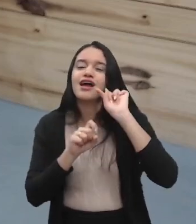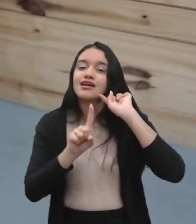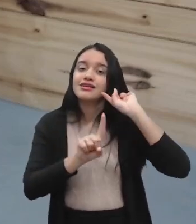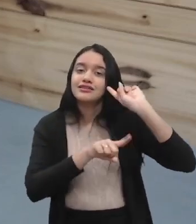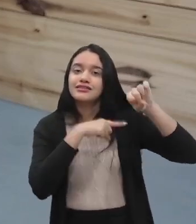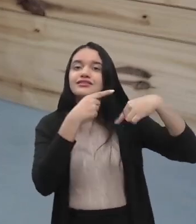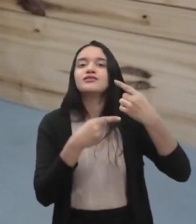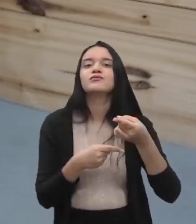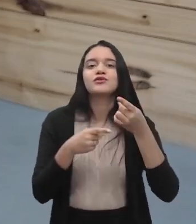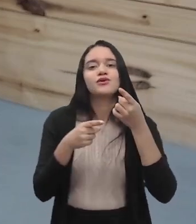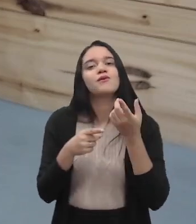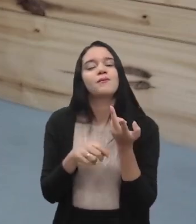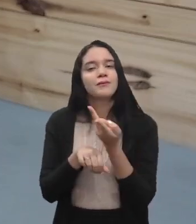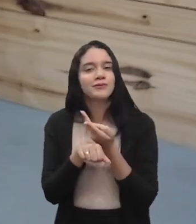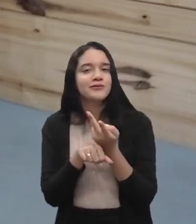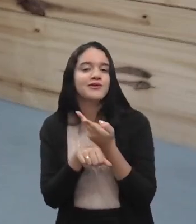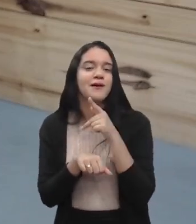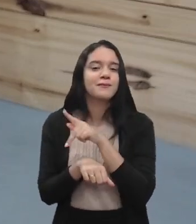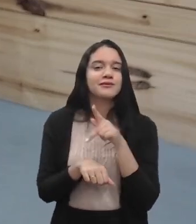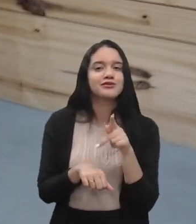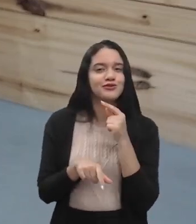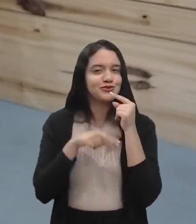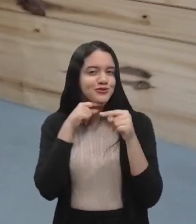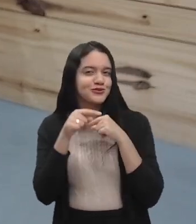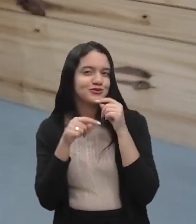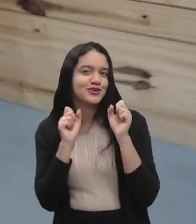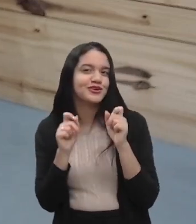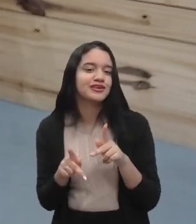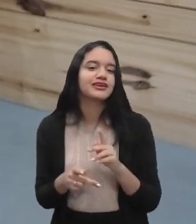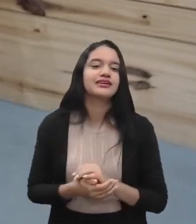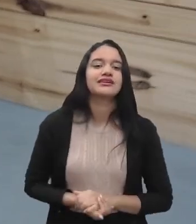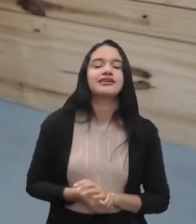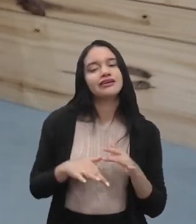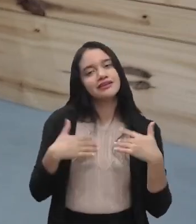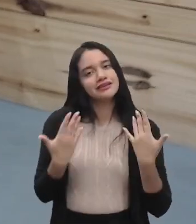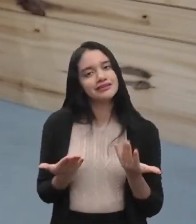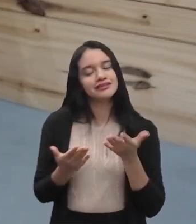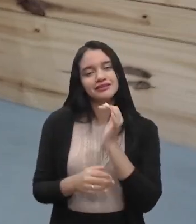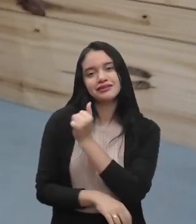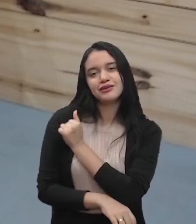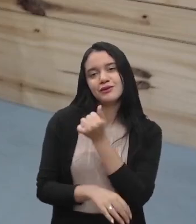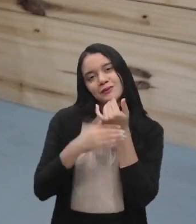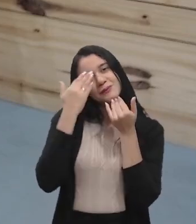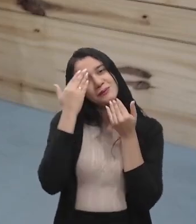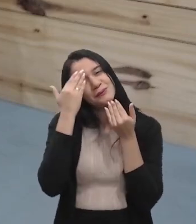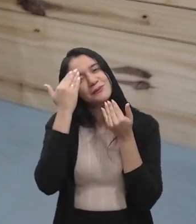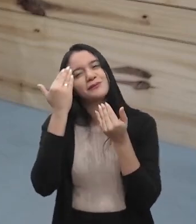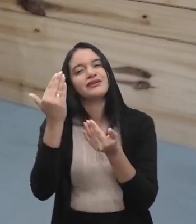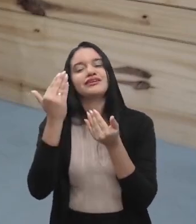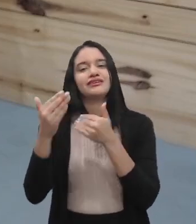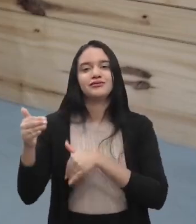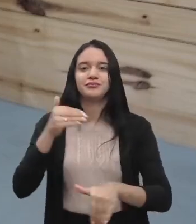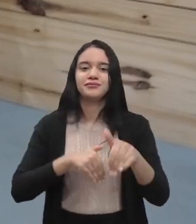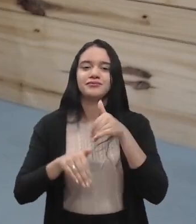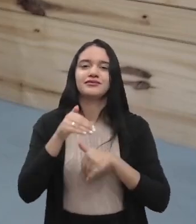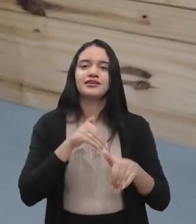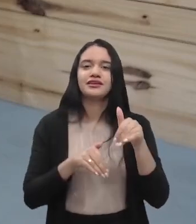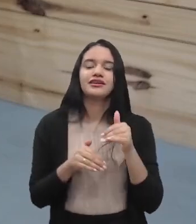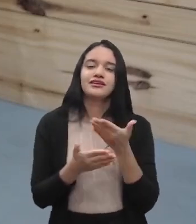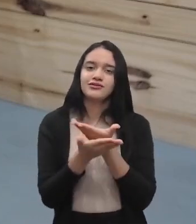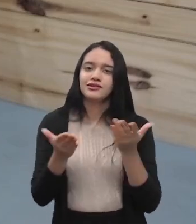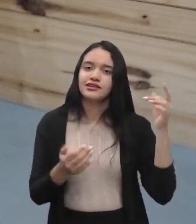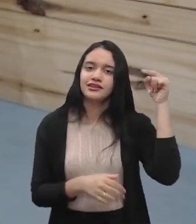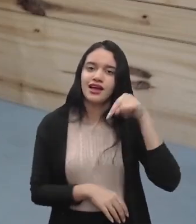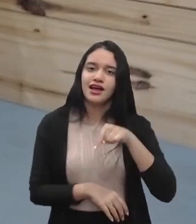procurar aí a professora Fabiana para tirar mais dúvidas, tá, Joia? Então, estudante, muito obrigada pela participação de vocês